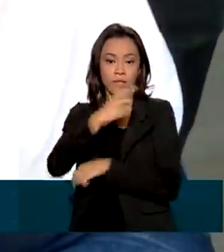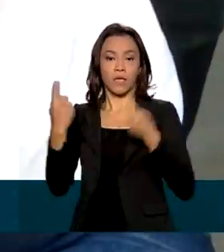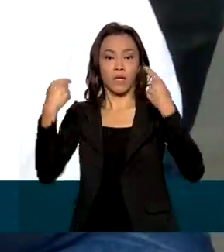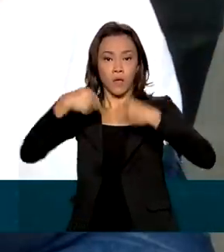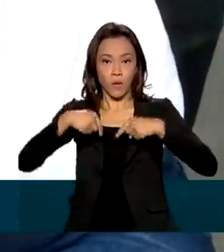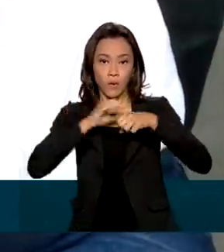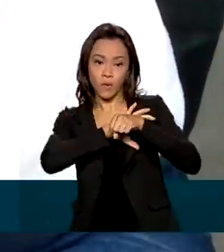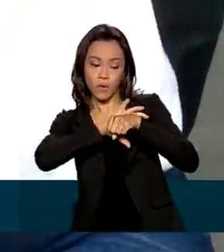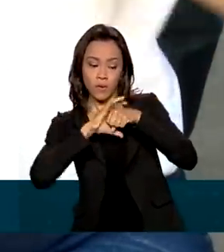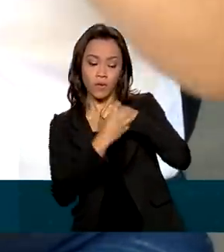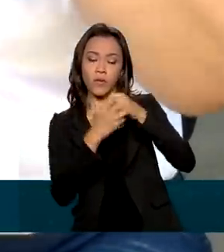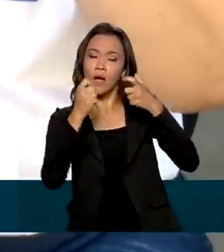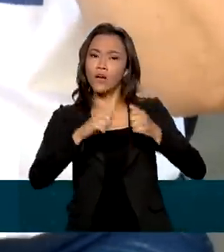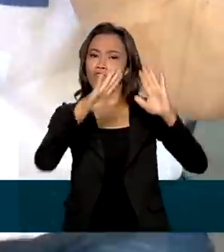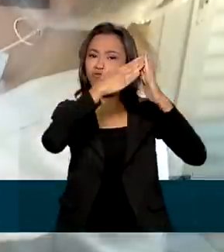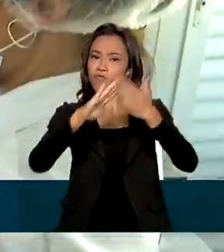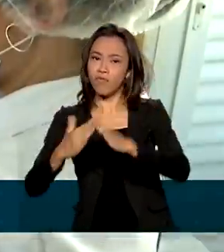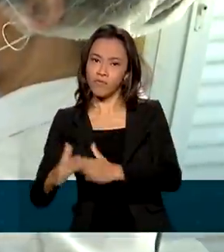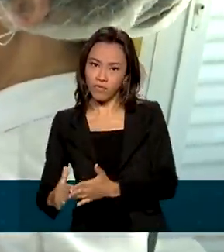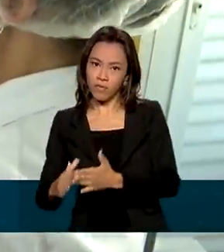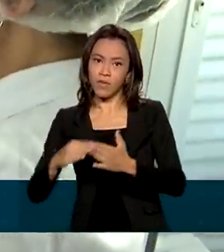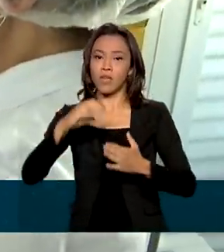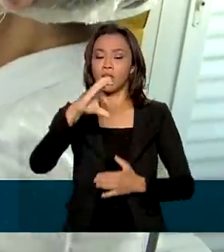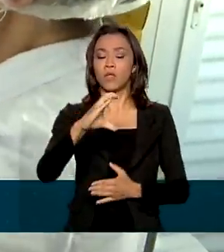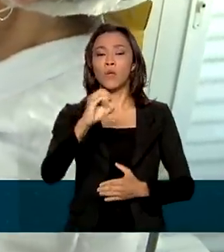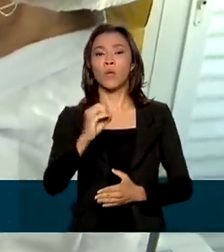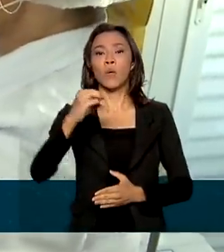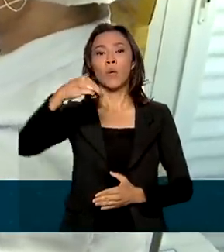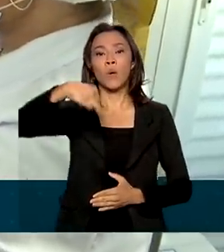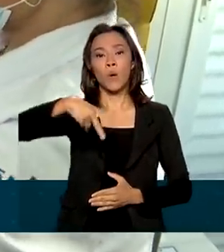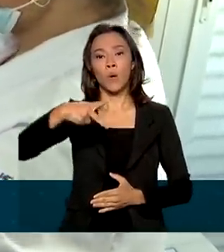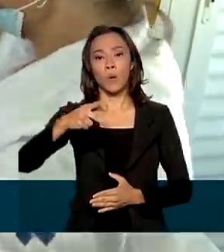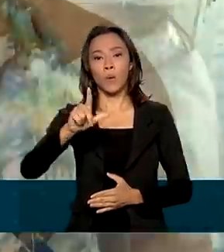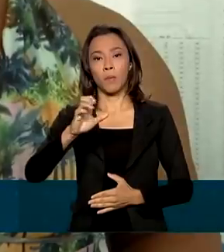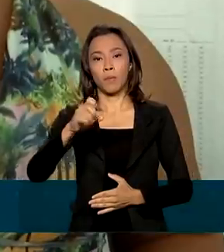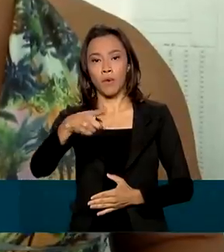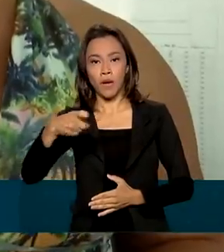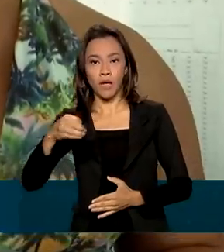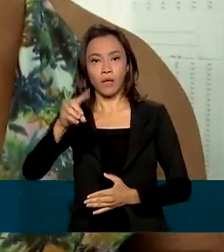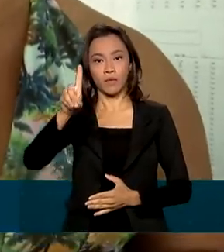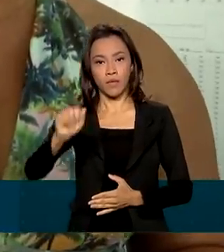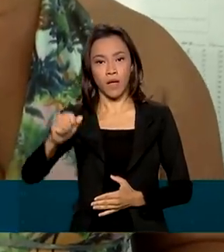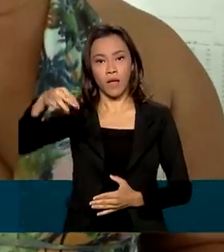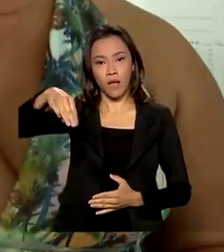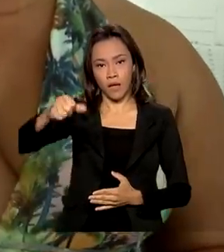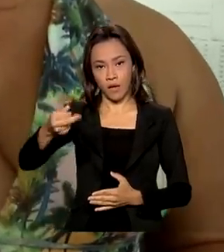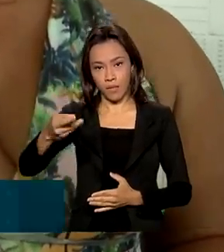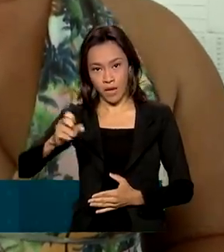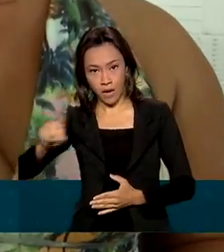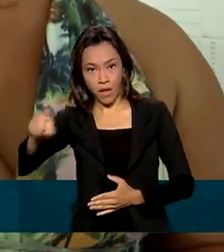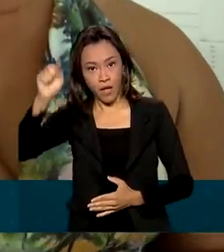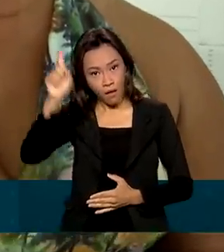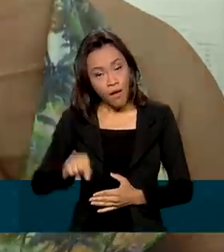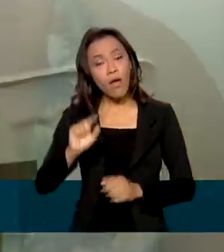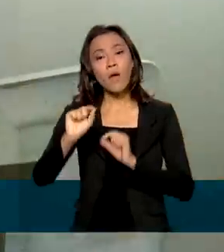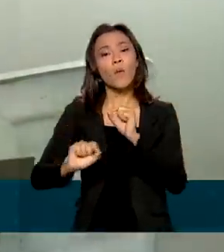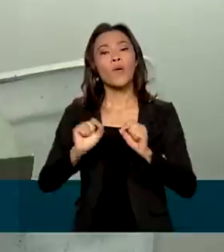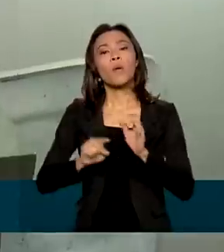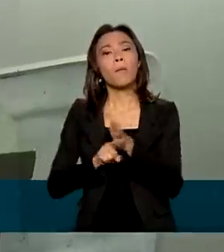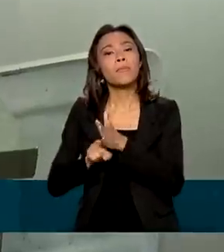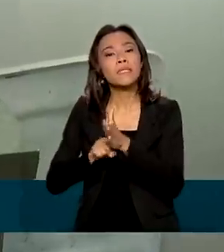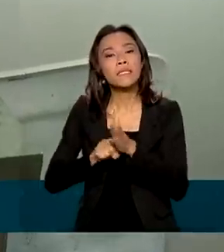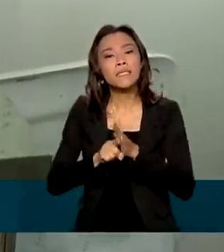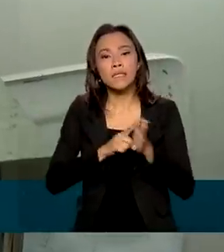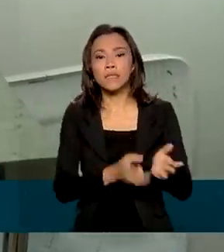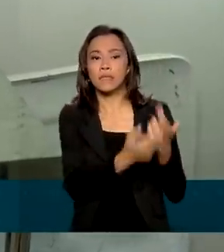coronavírus no Complexo da Maré, no Rio de Janeiro. O projeto de vacinação em massa faz parte de uma pesquisa da Fiocruz para analisar